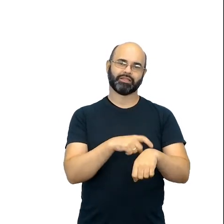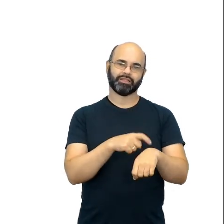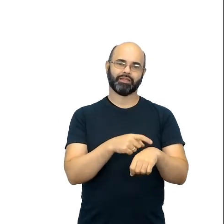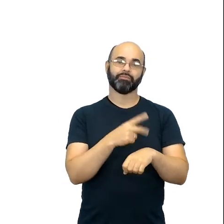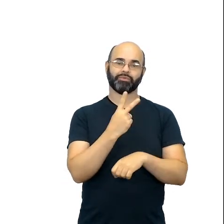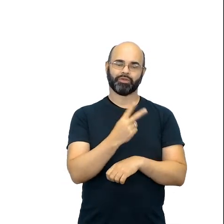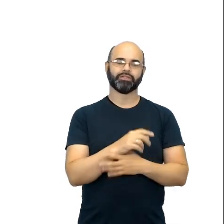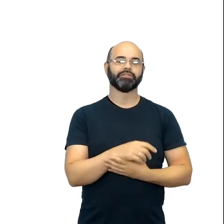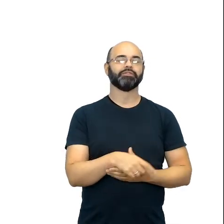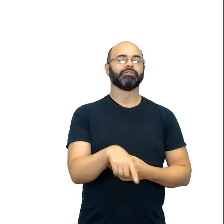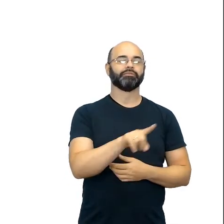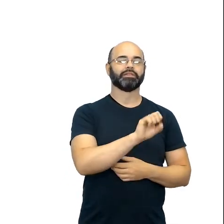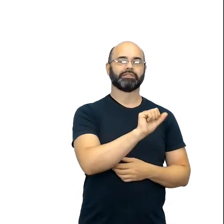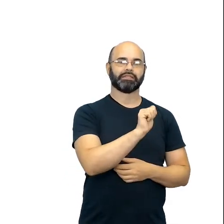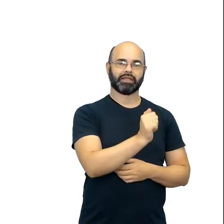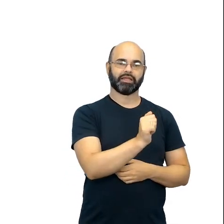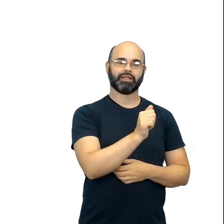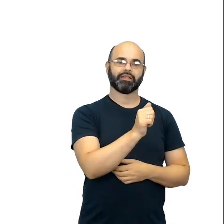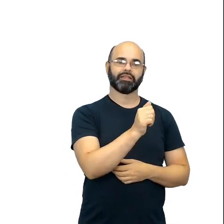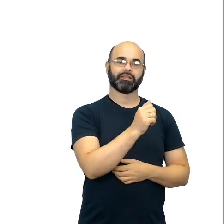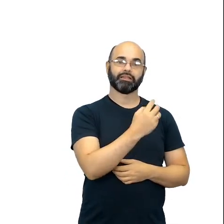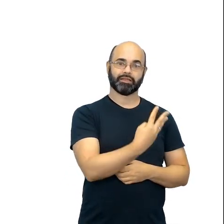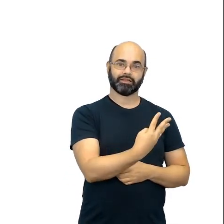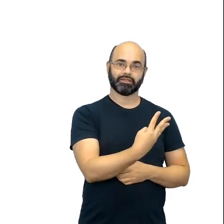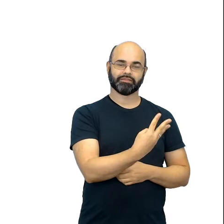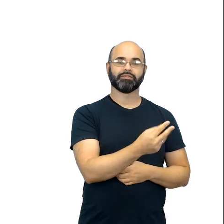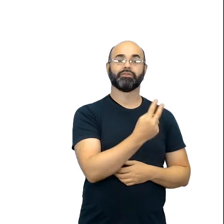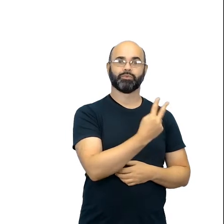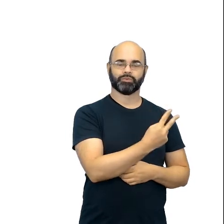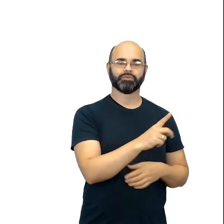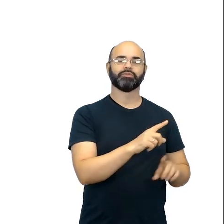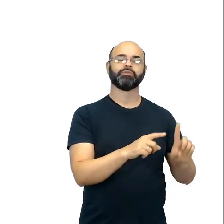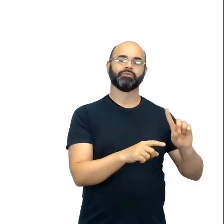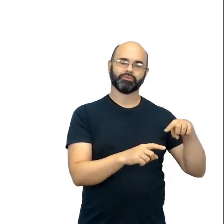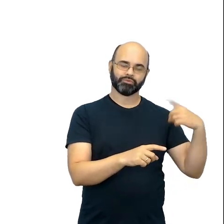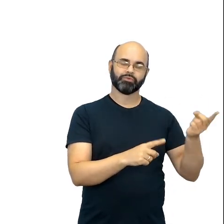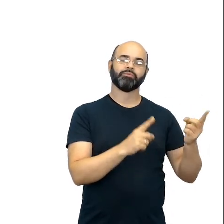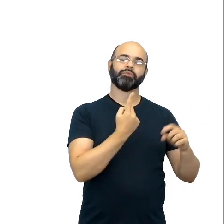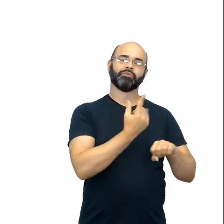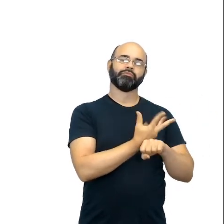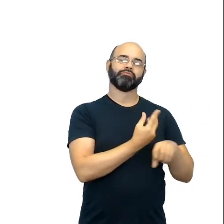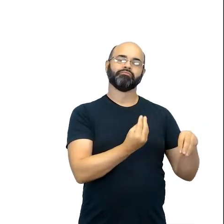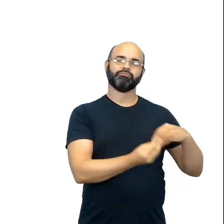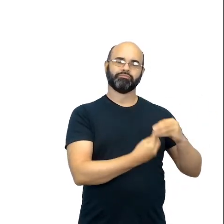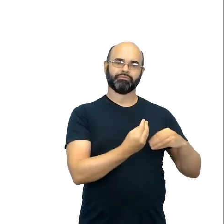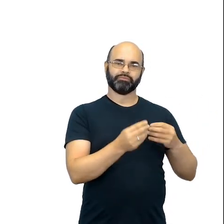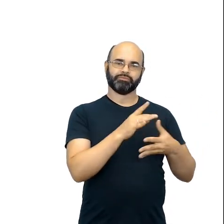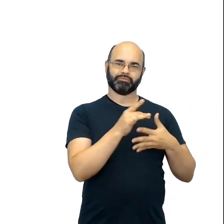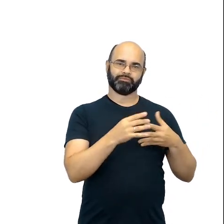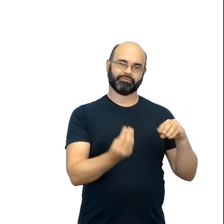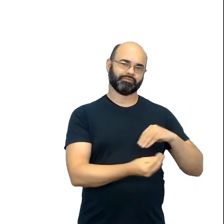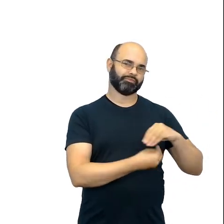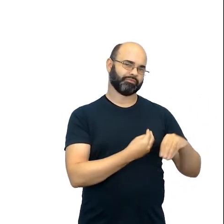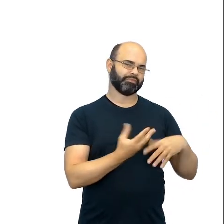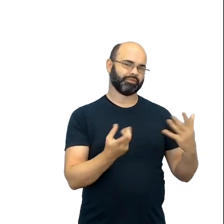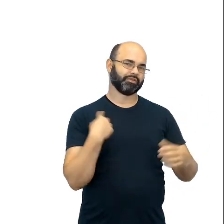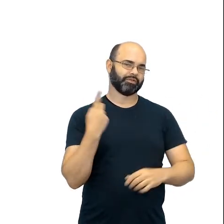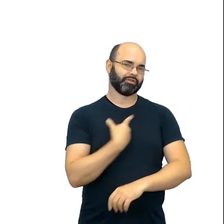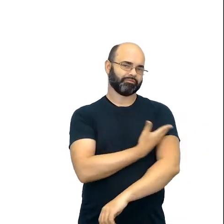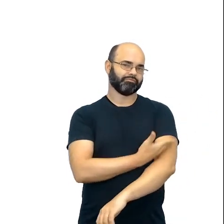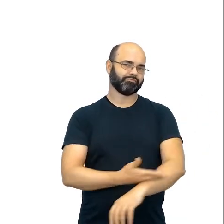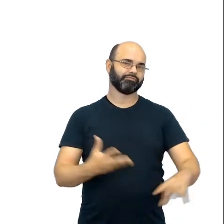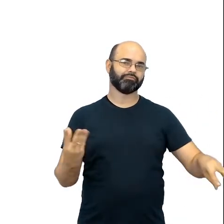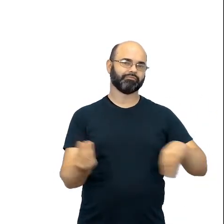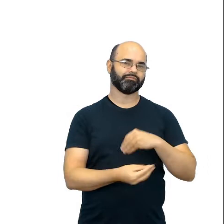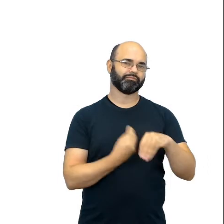para a ESA3 e uma pauta interdisciplinar. A gente já está tendo esse hábito de fazer algumas atividades interdisciplinares com vocês.